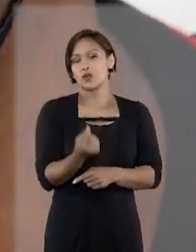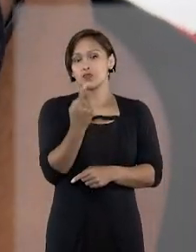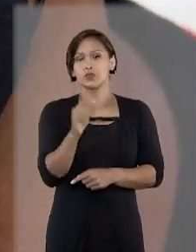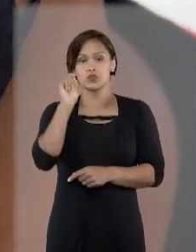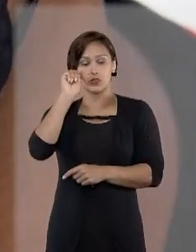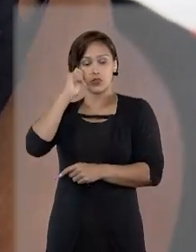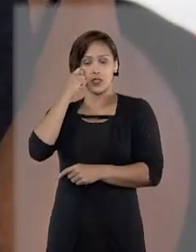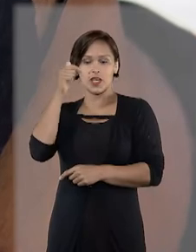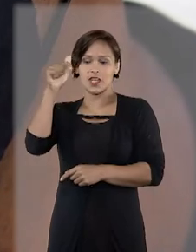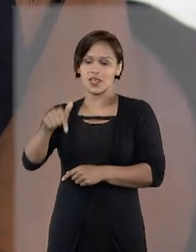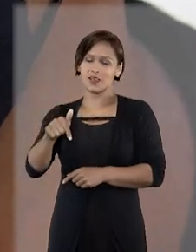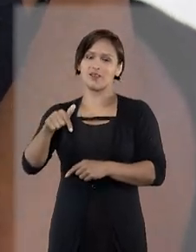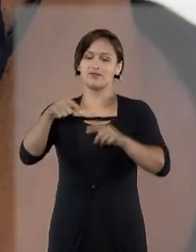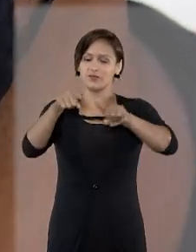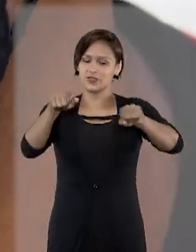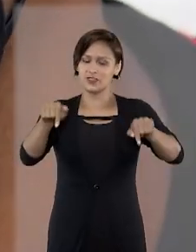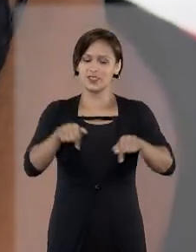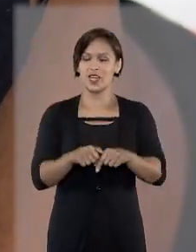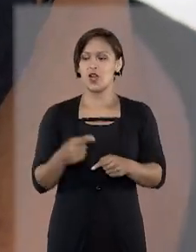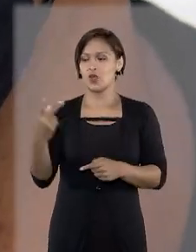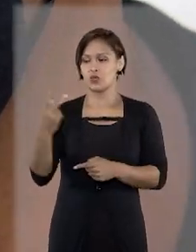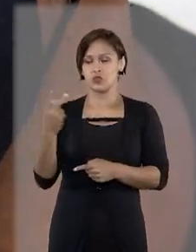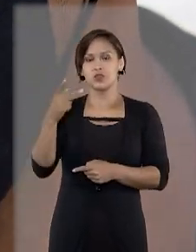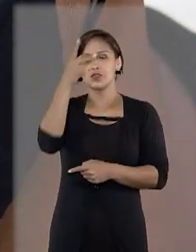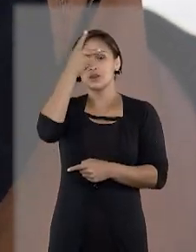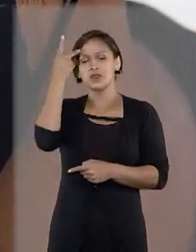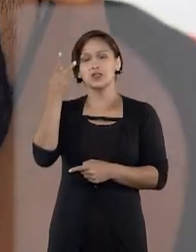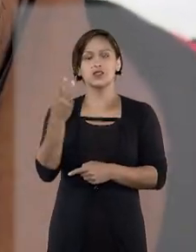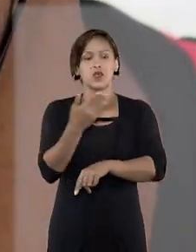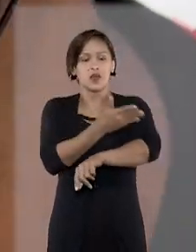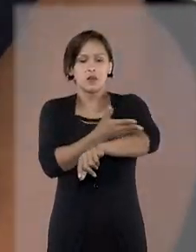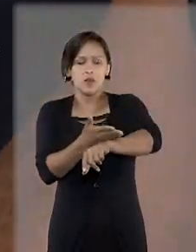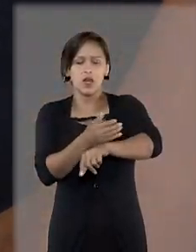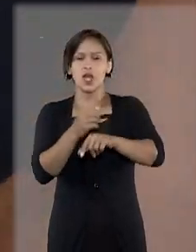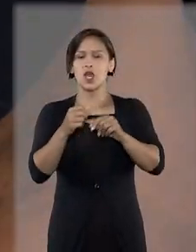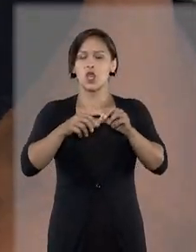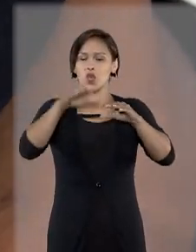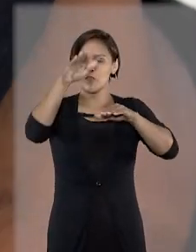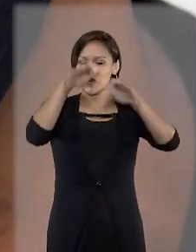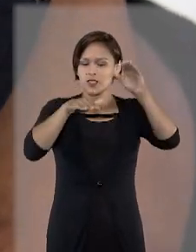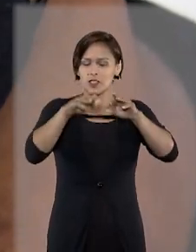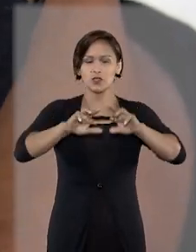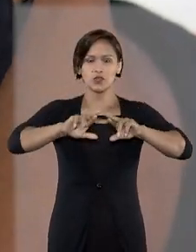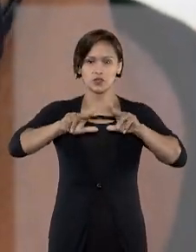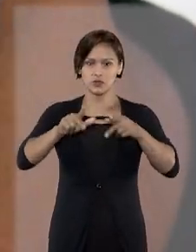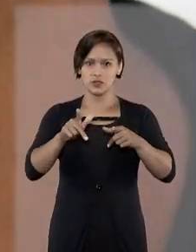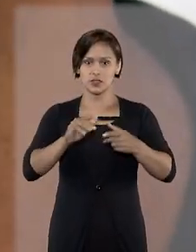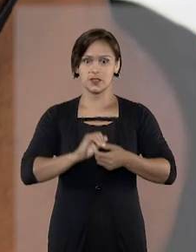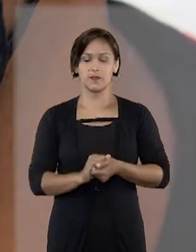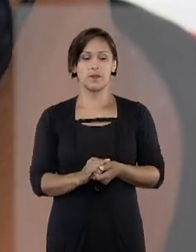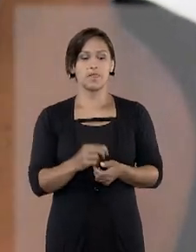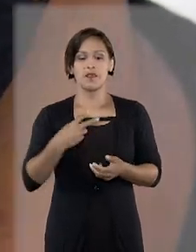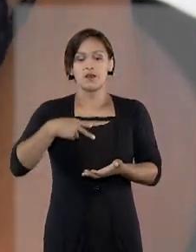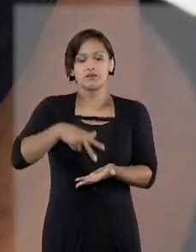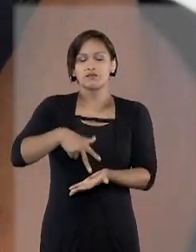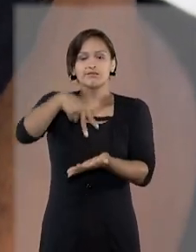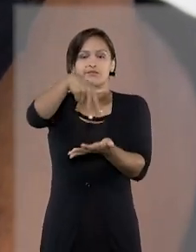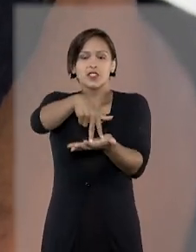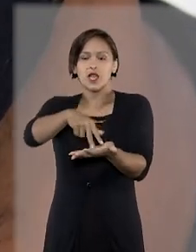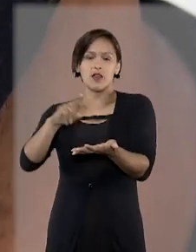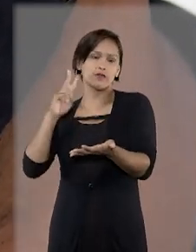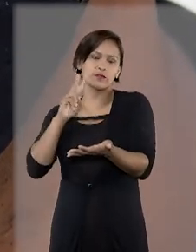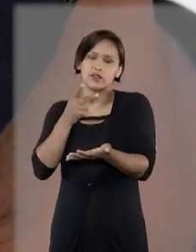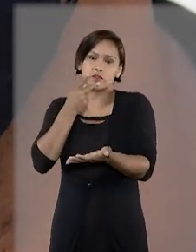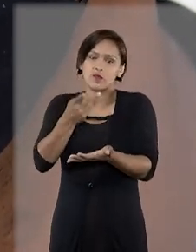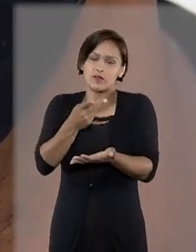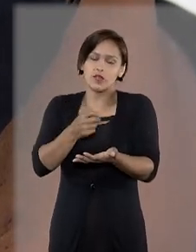que era um negro que estava lá. Os outros dois rapazes eram brancos. Um loiro e um baixinho, não tinha nada a ver comigo. Me colocaram, a vítima falou que